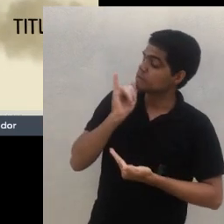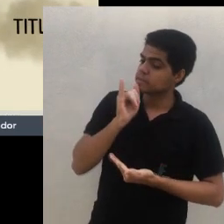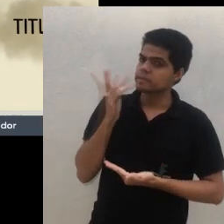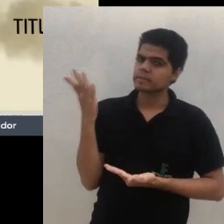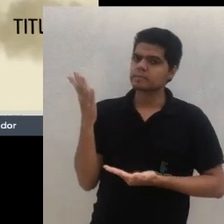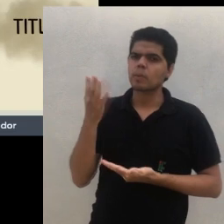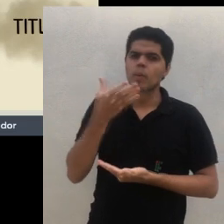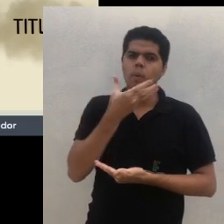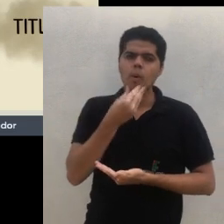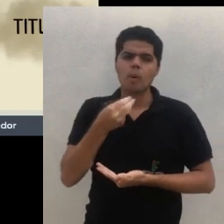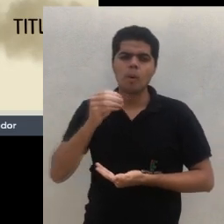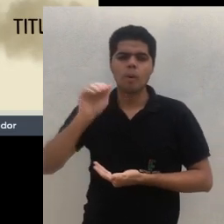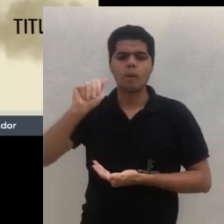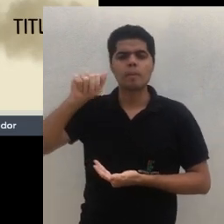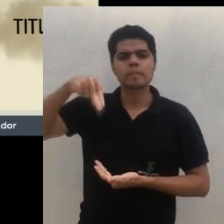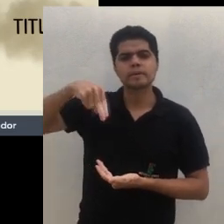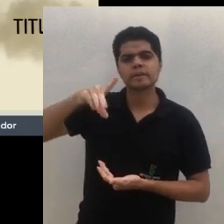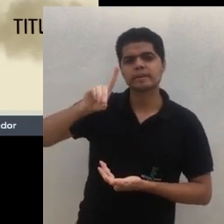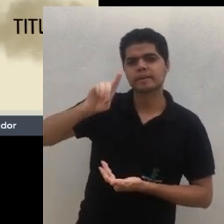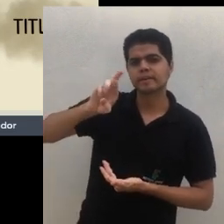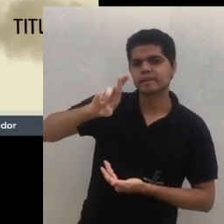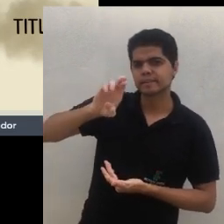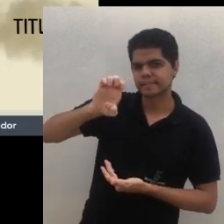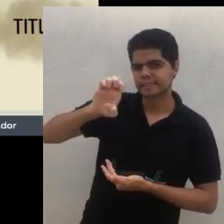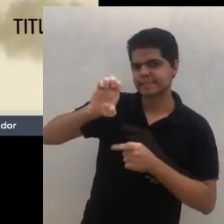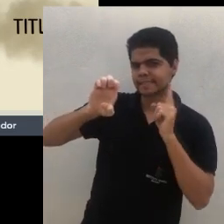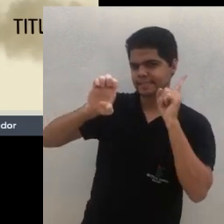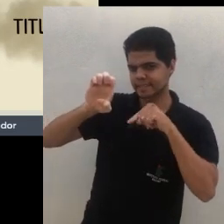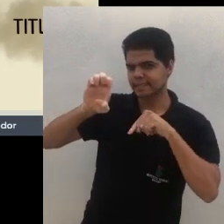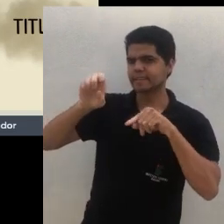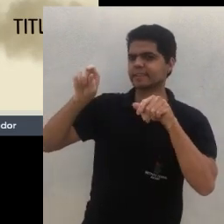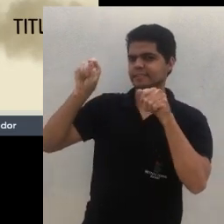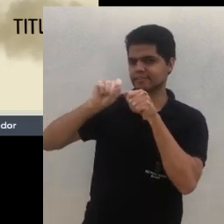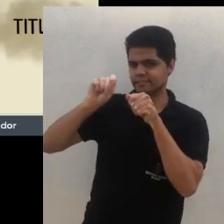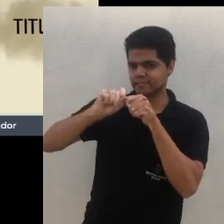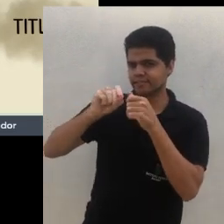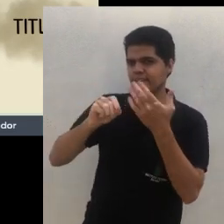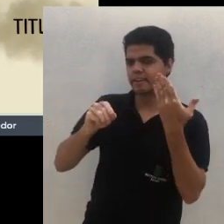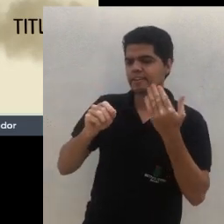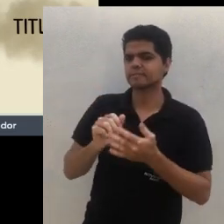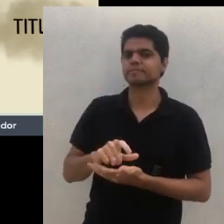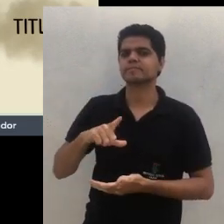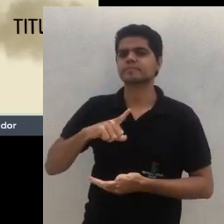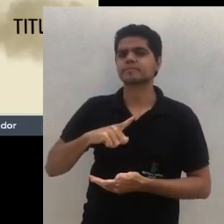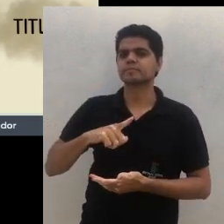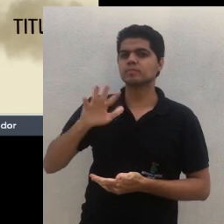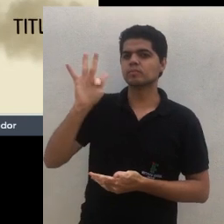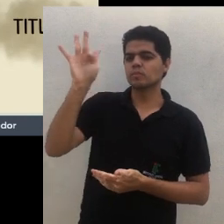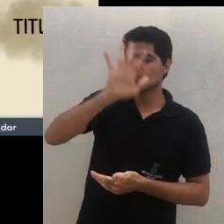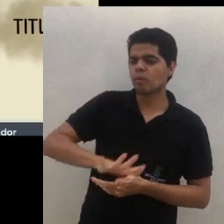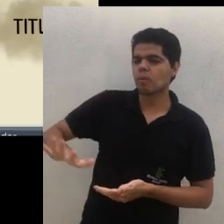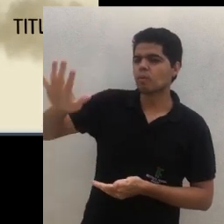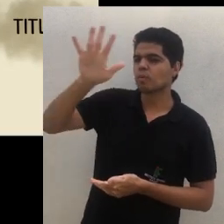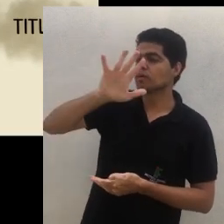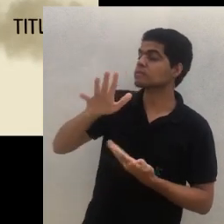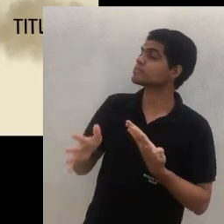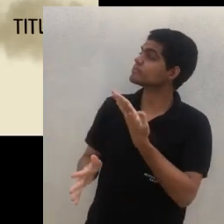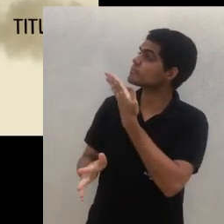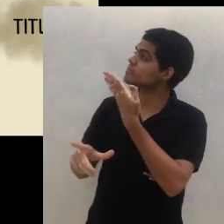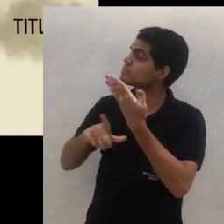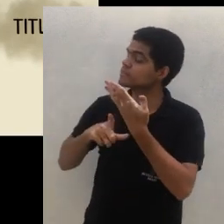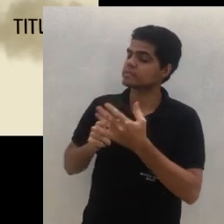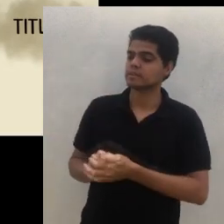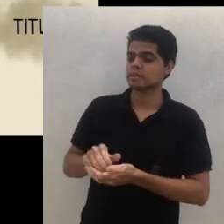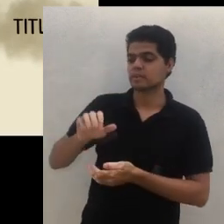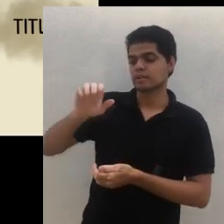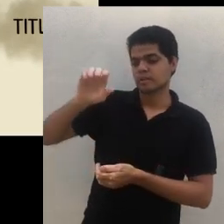lá no Distrito Federal, então você vê aqui, aqui é um SAF de uma região bastante seca, então